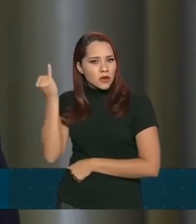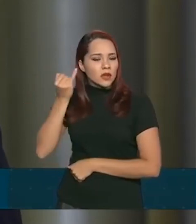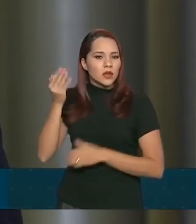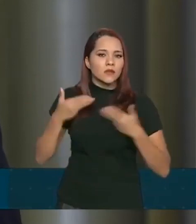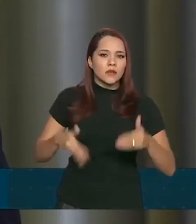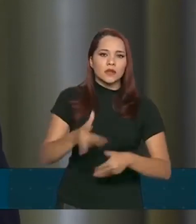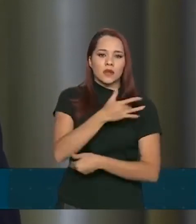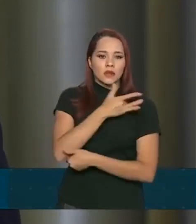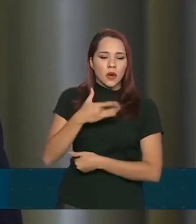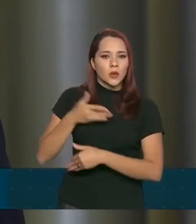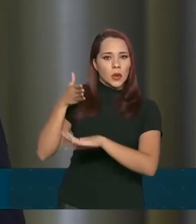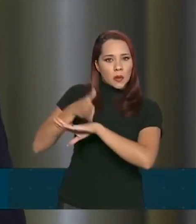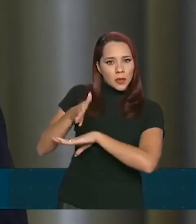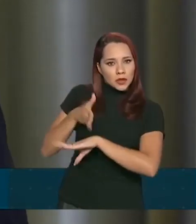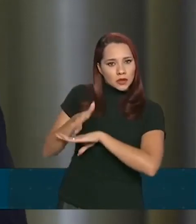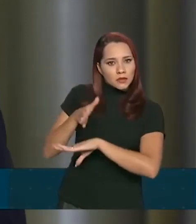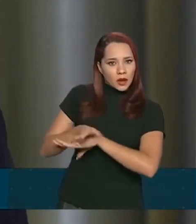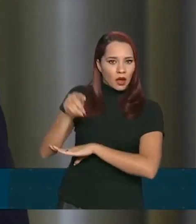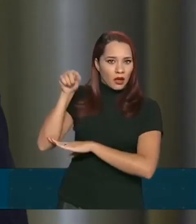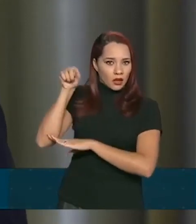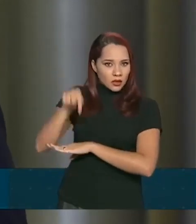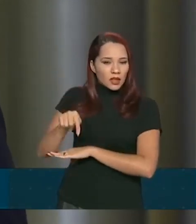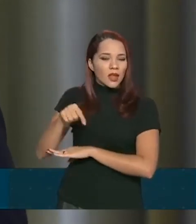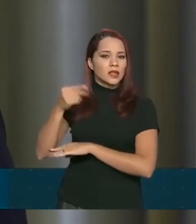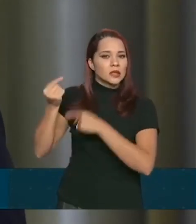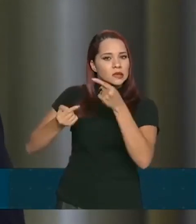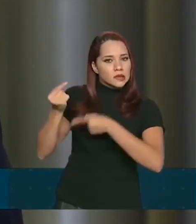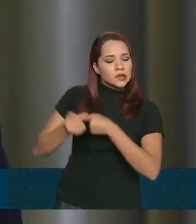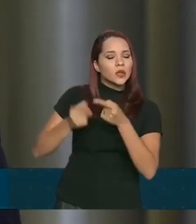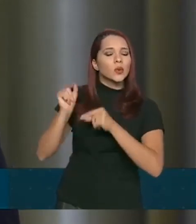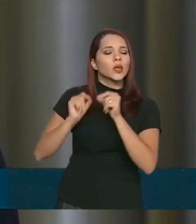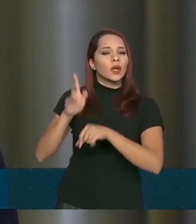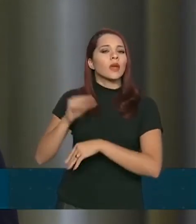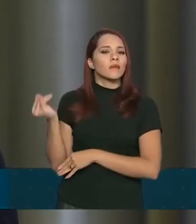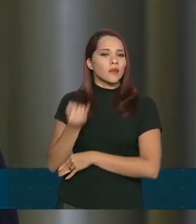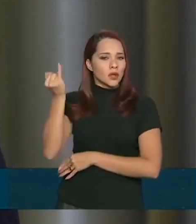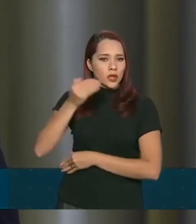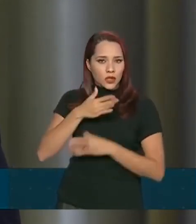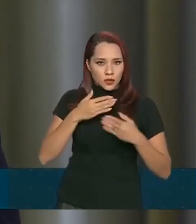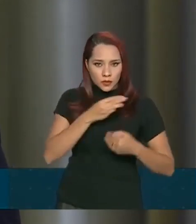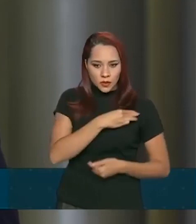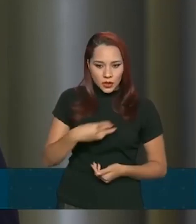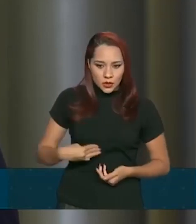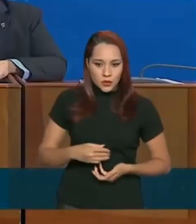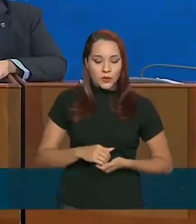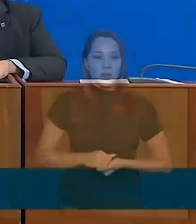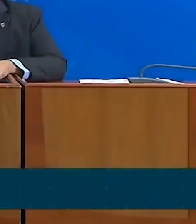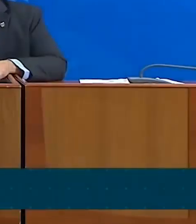Ministério da Saúde participar dessa ampliação das atividades consideradas essenciais, ministro?